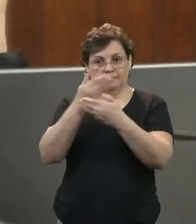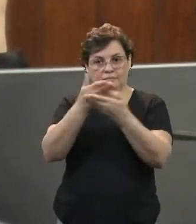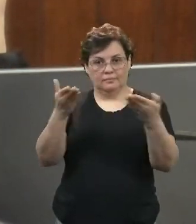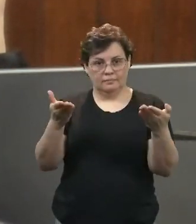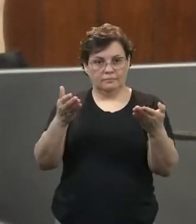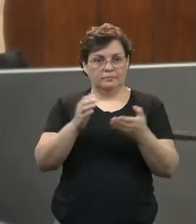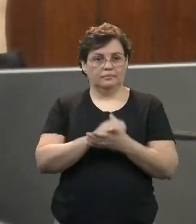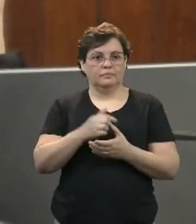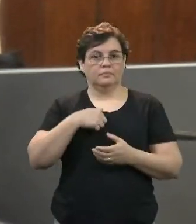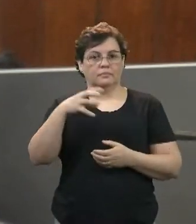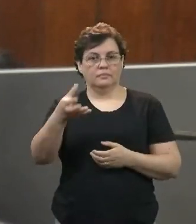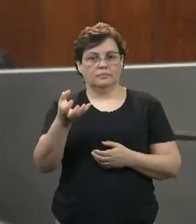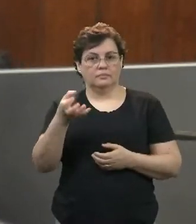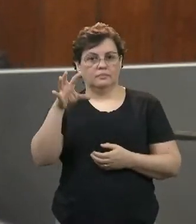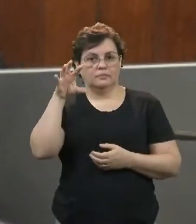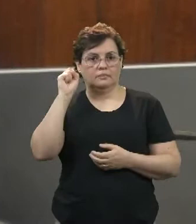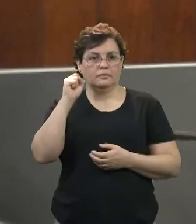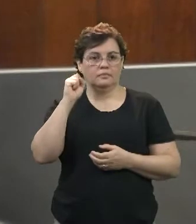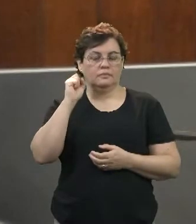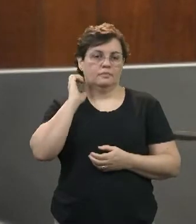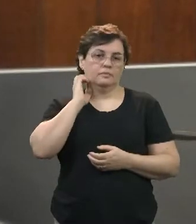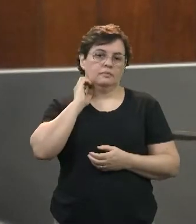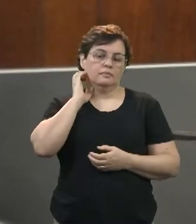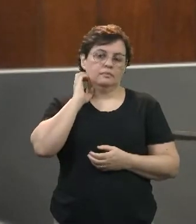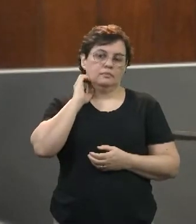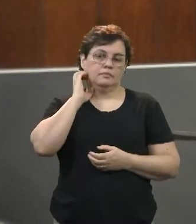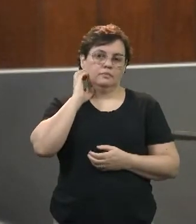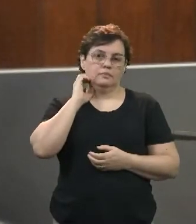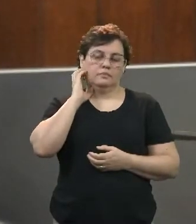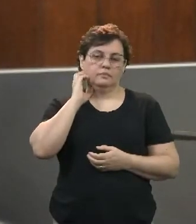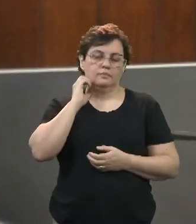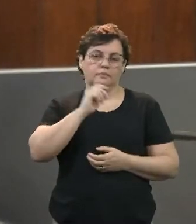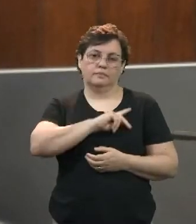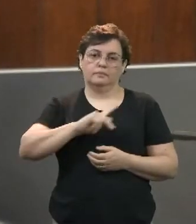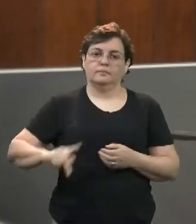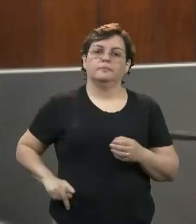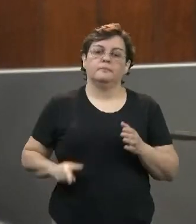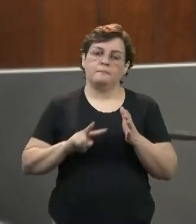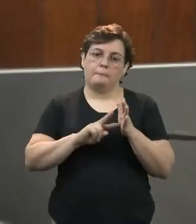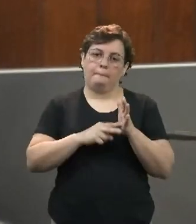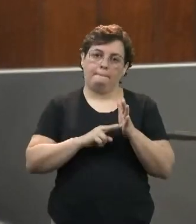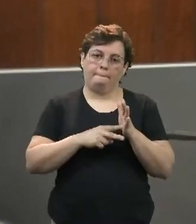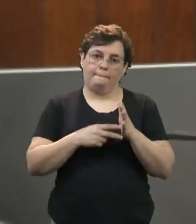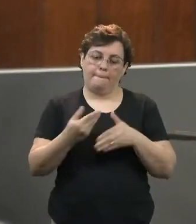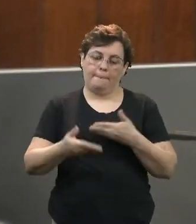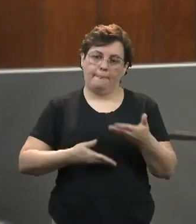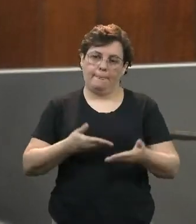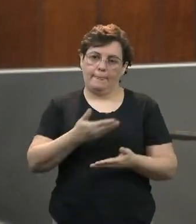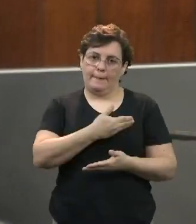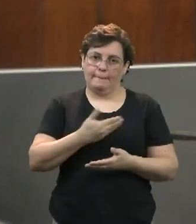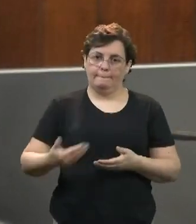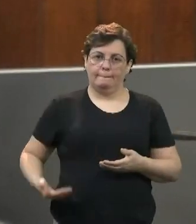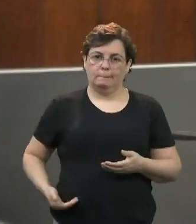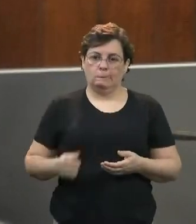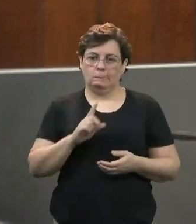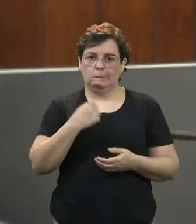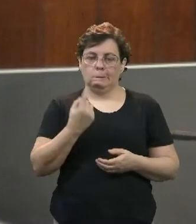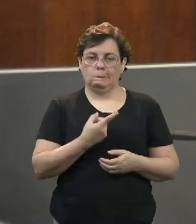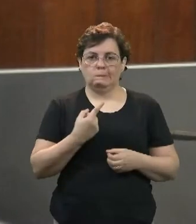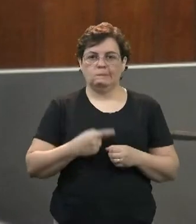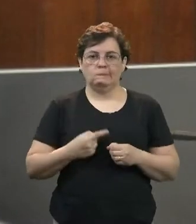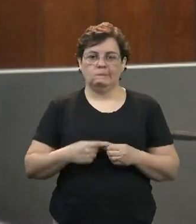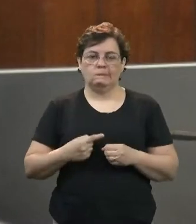escutar a manifestação aqui do presidente do sindicato, dos servidores públicos do nosso município,